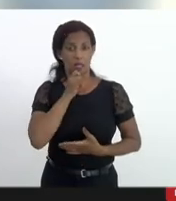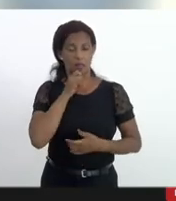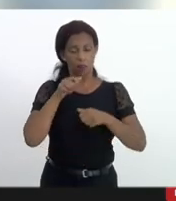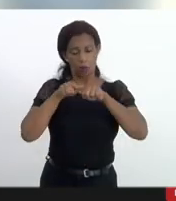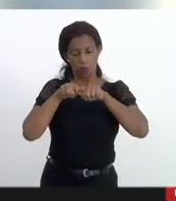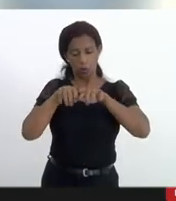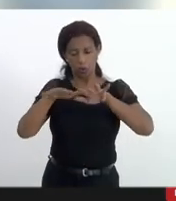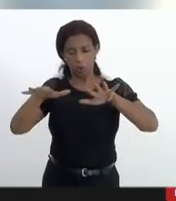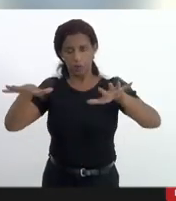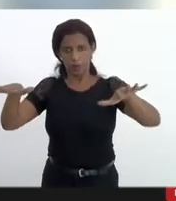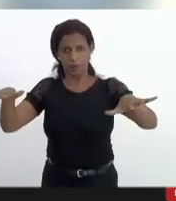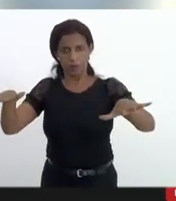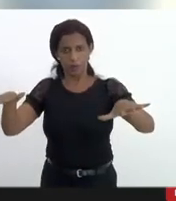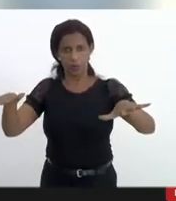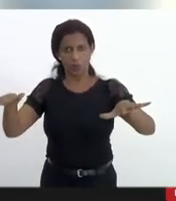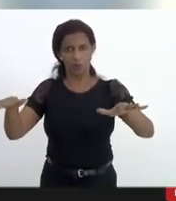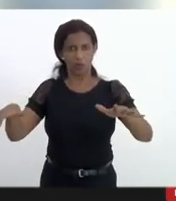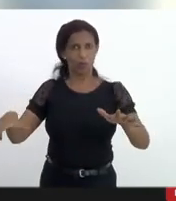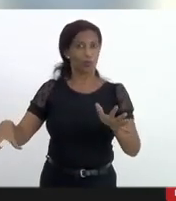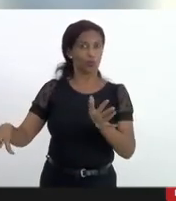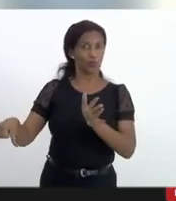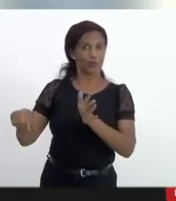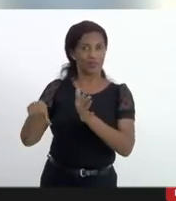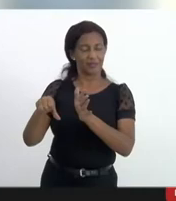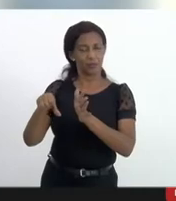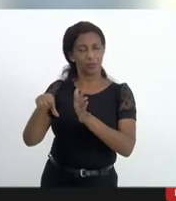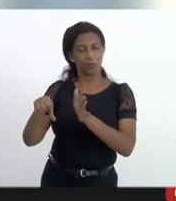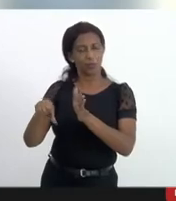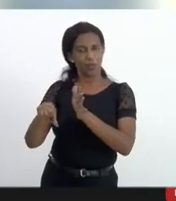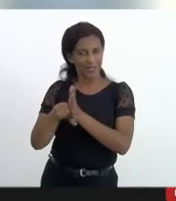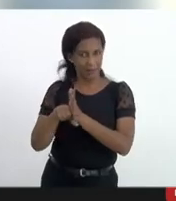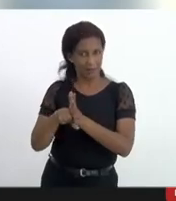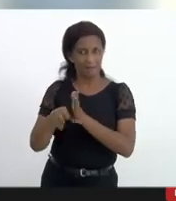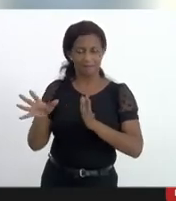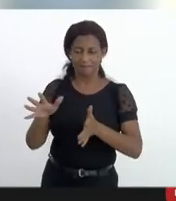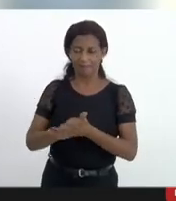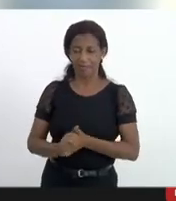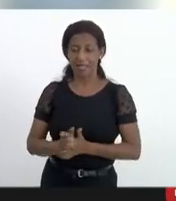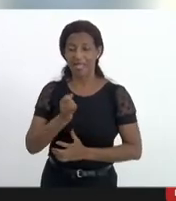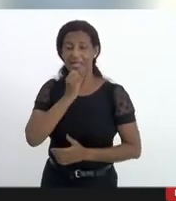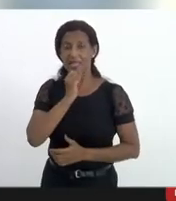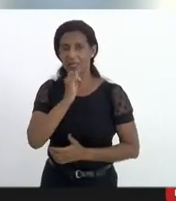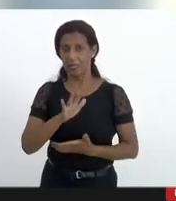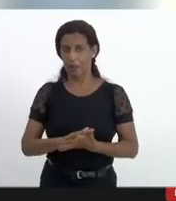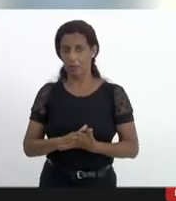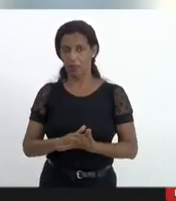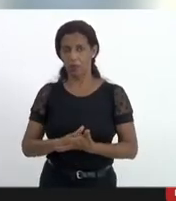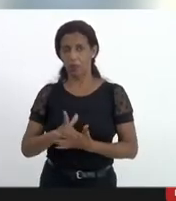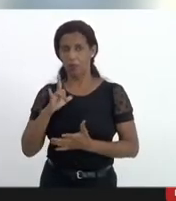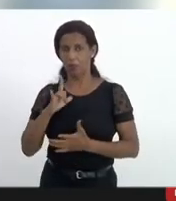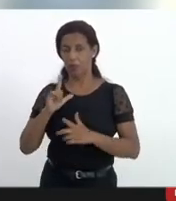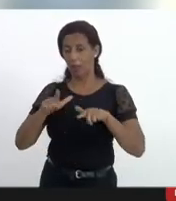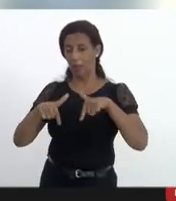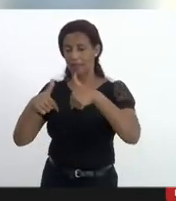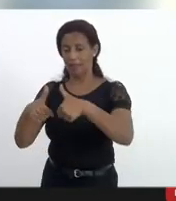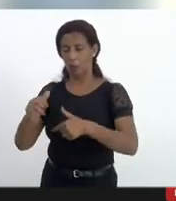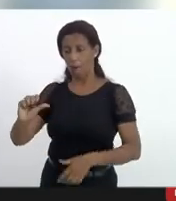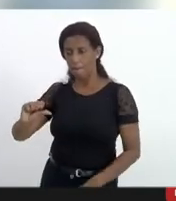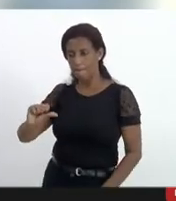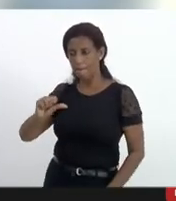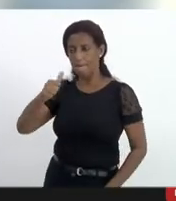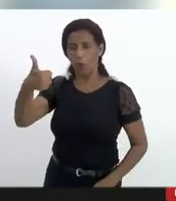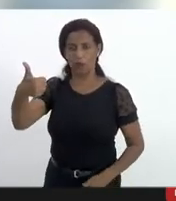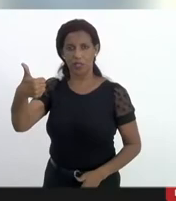do tráfico de drogas isso ficou claro a partir do momento que sim você teve um aspecto positivo que a operação